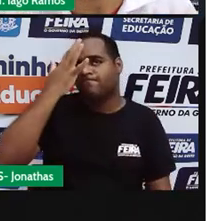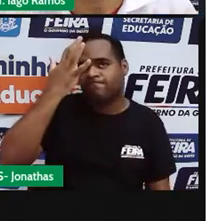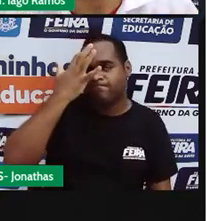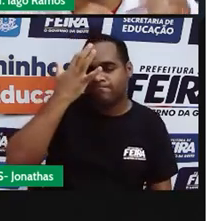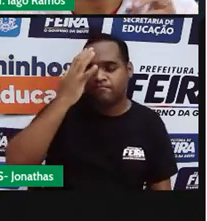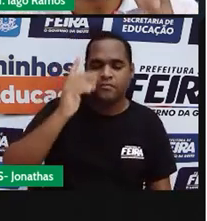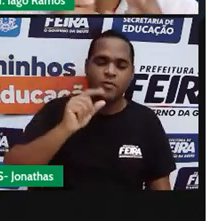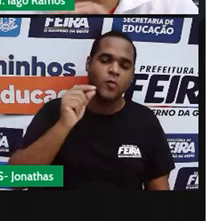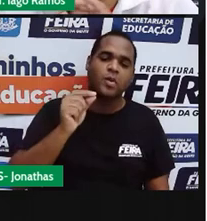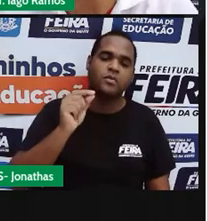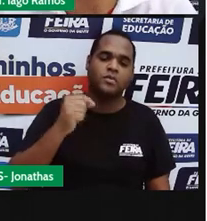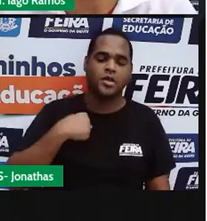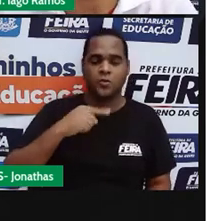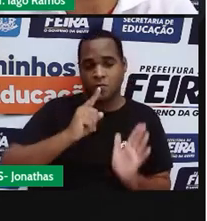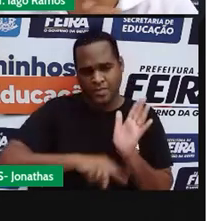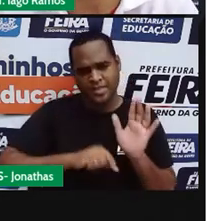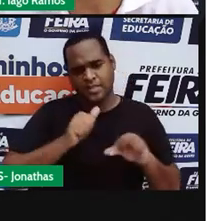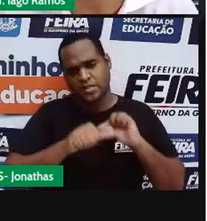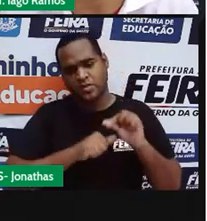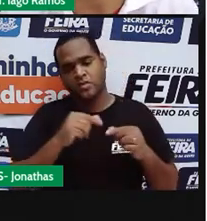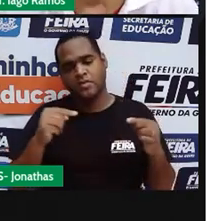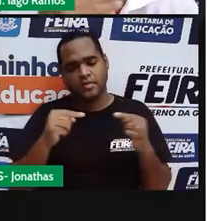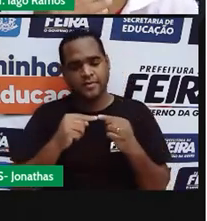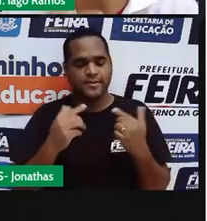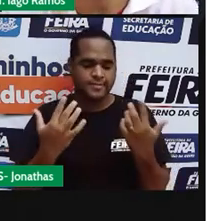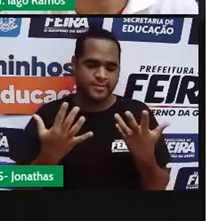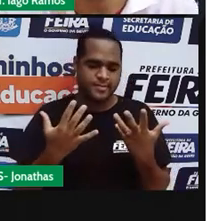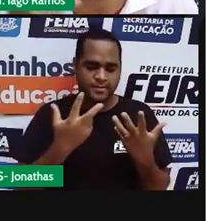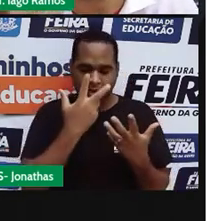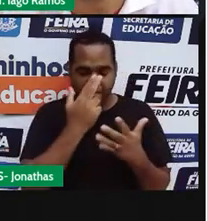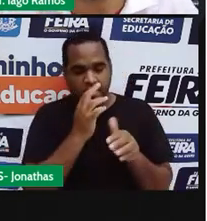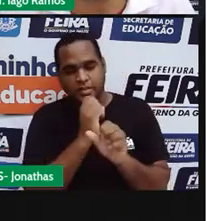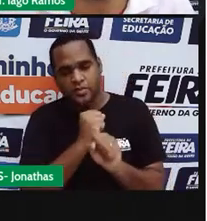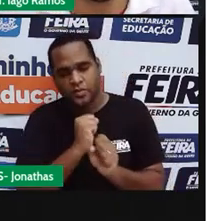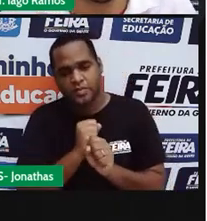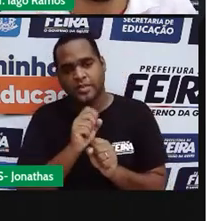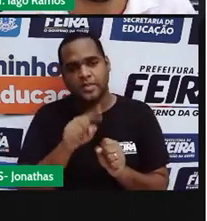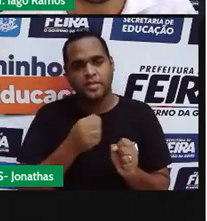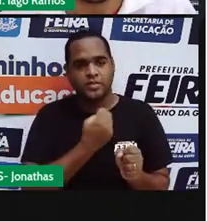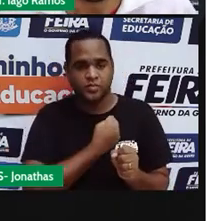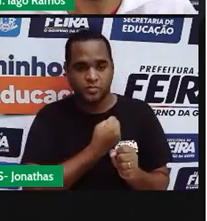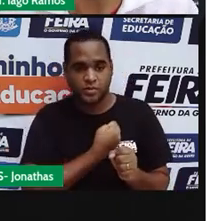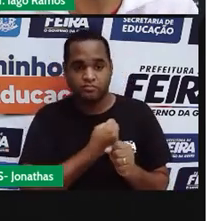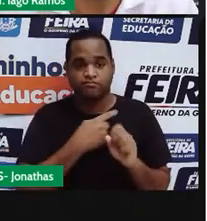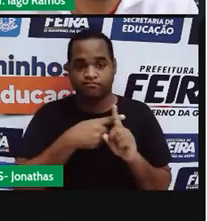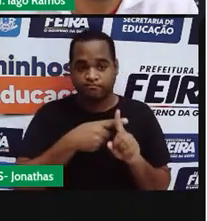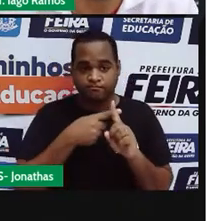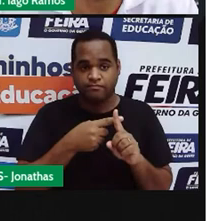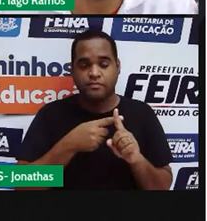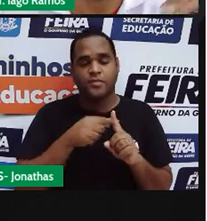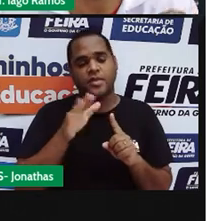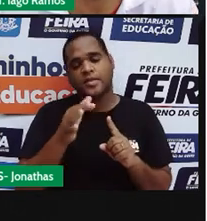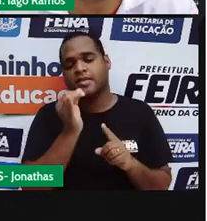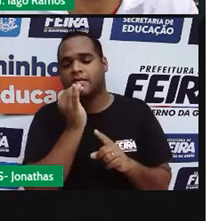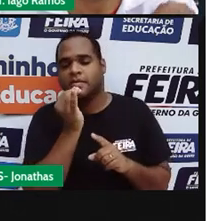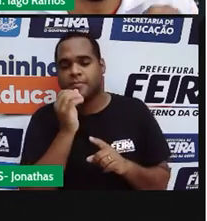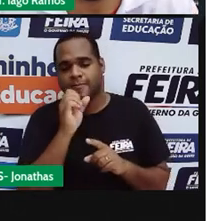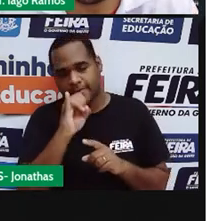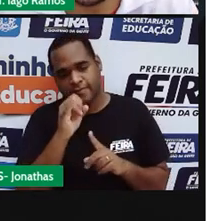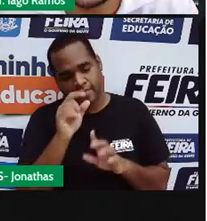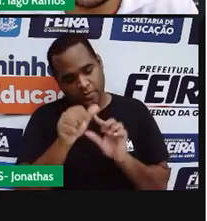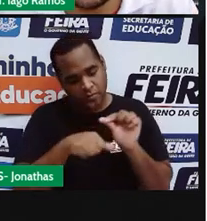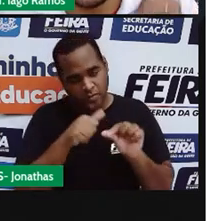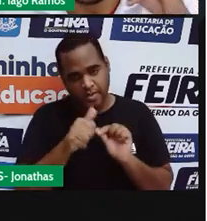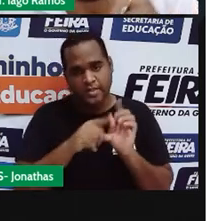oposto. Esse subtrair um número negativo vai virar um somar um número positivo. E se você subtrair um número